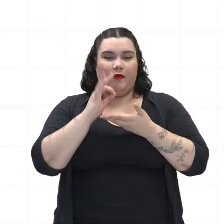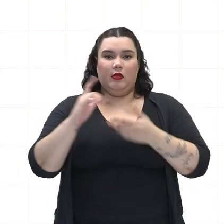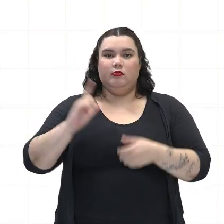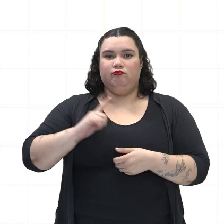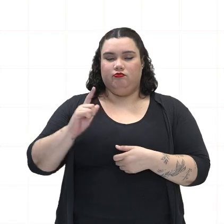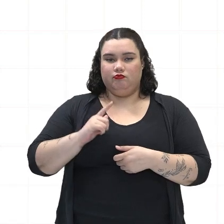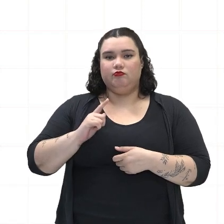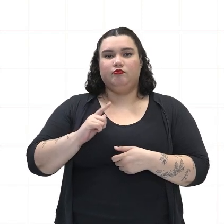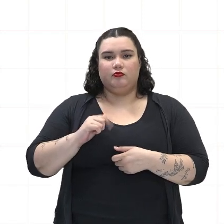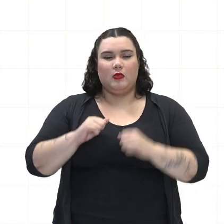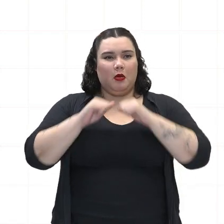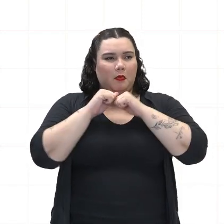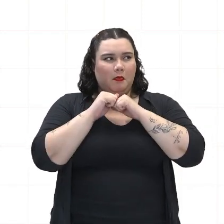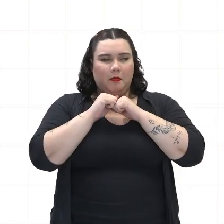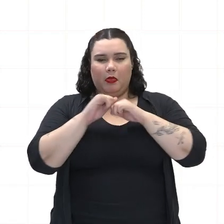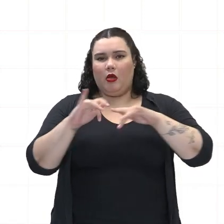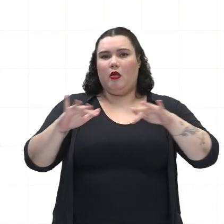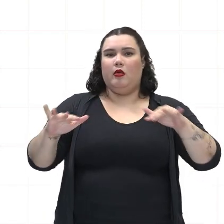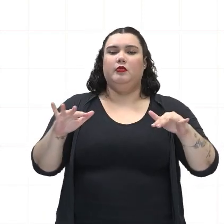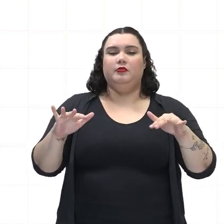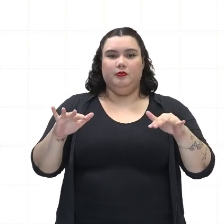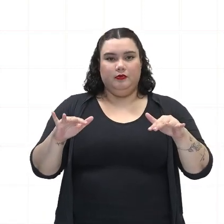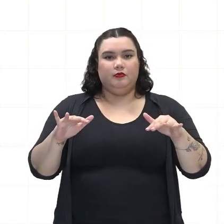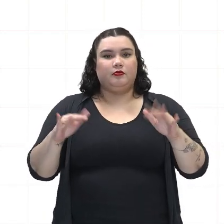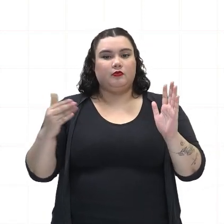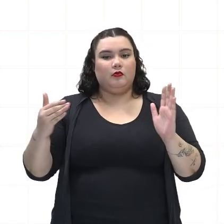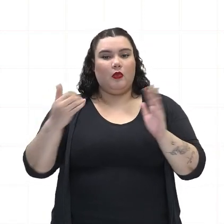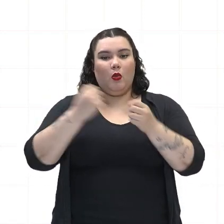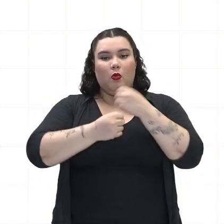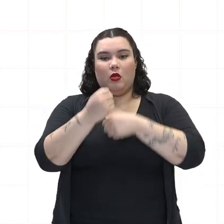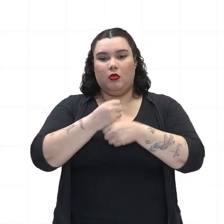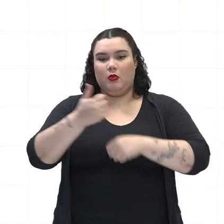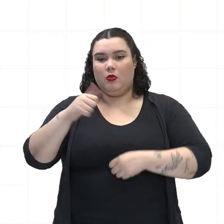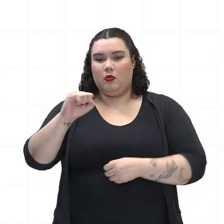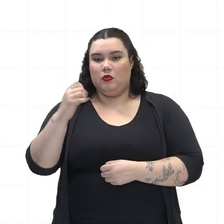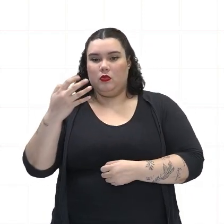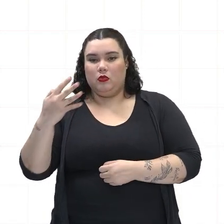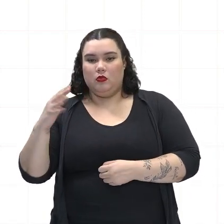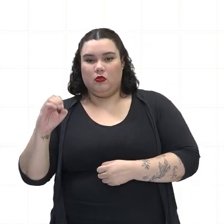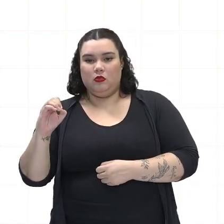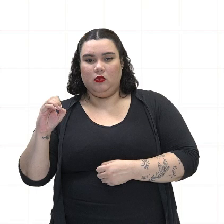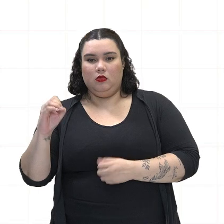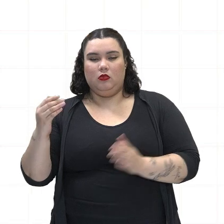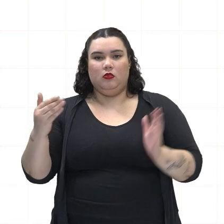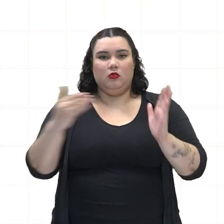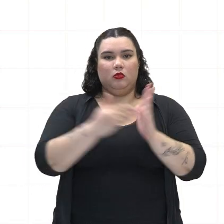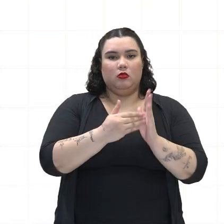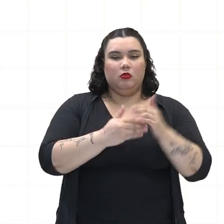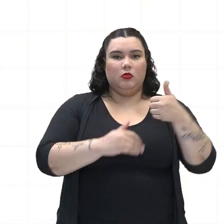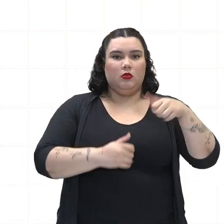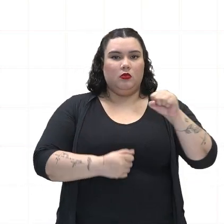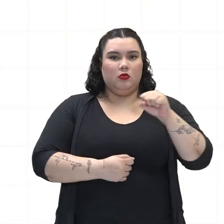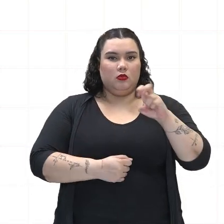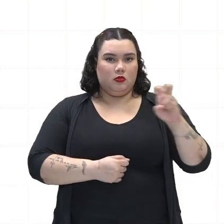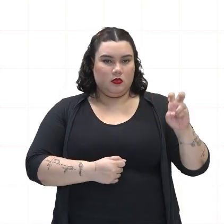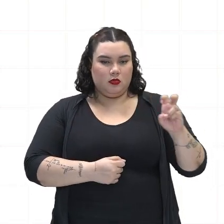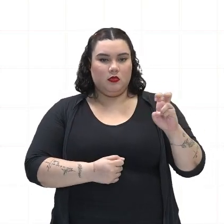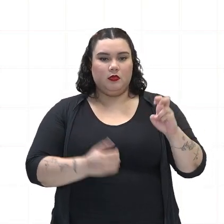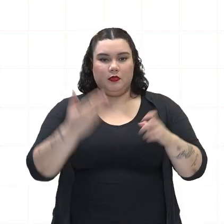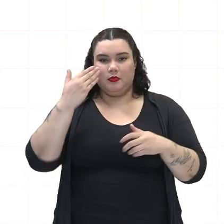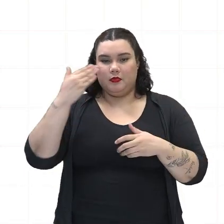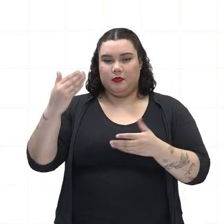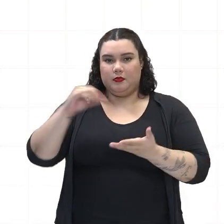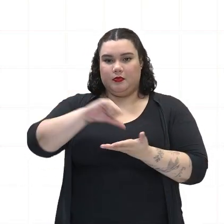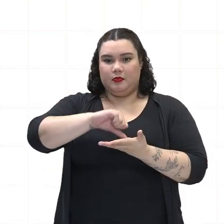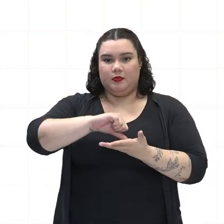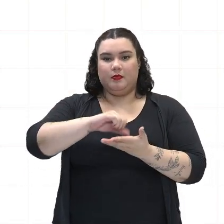estrondoso nesse período de 1840 até 1885, como o nosso mapa está mostrando para